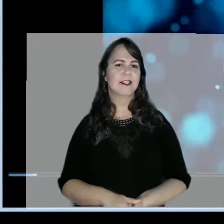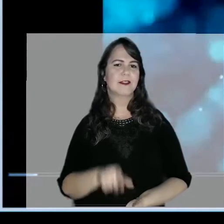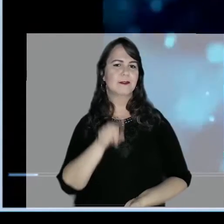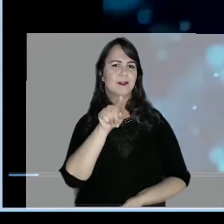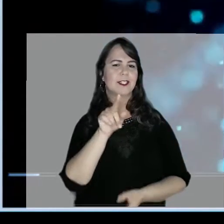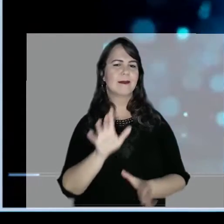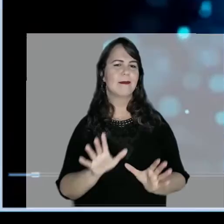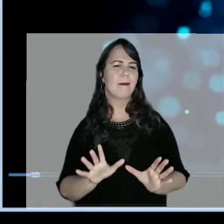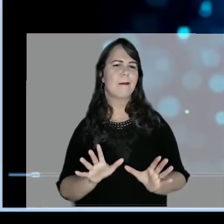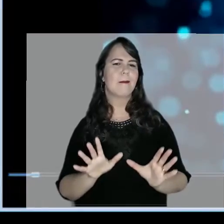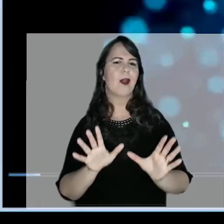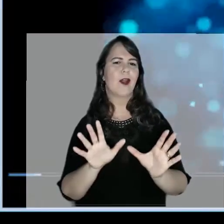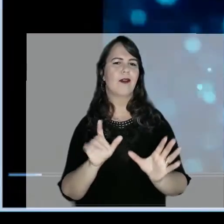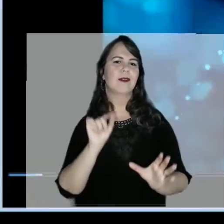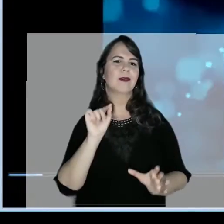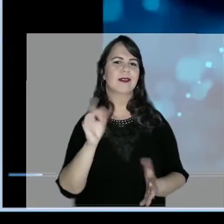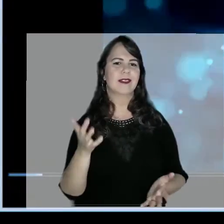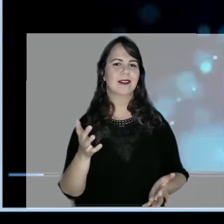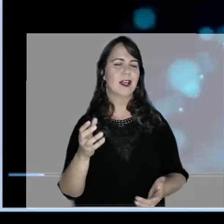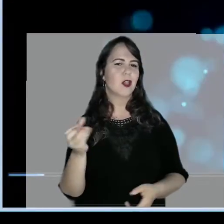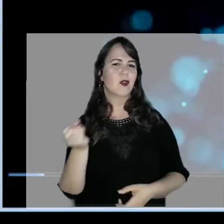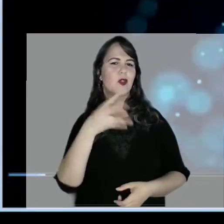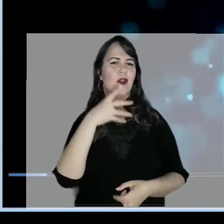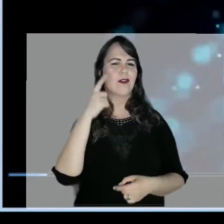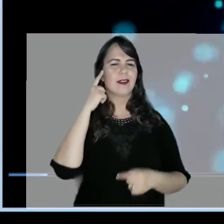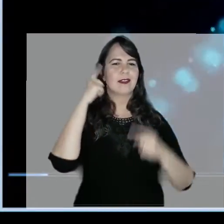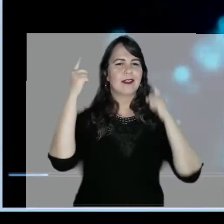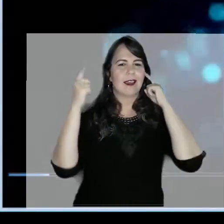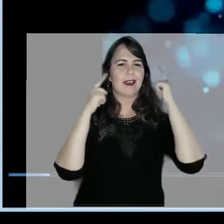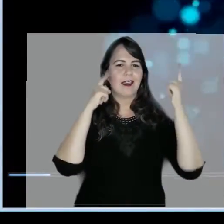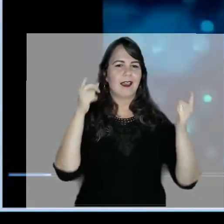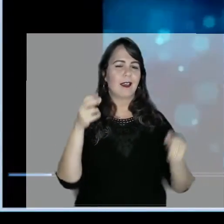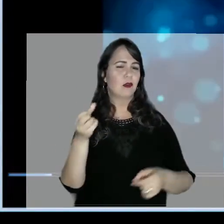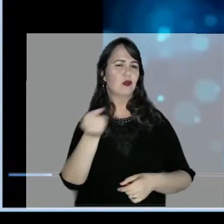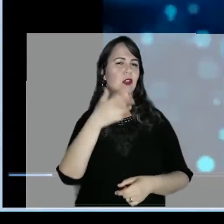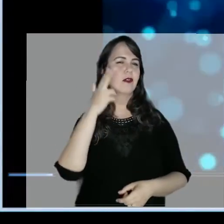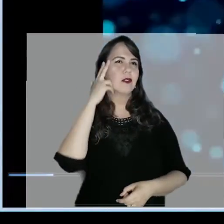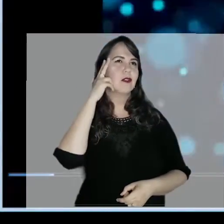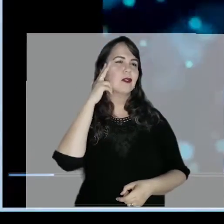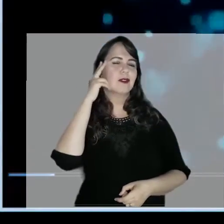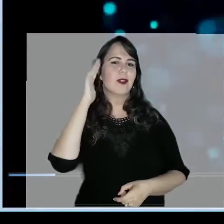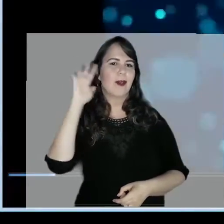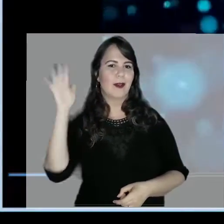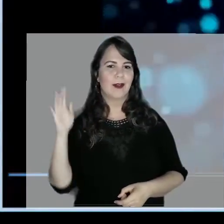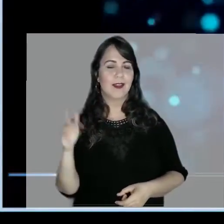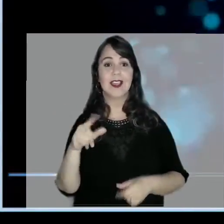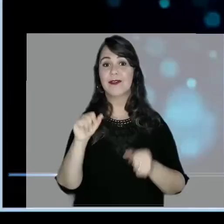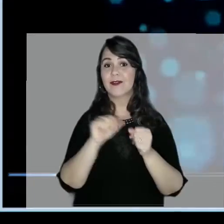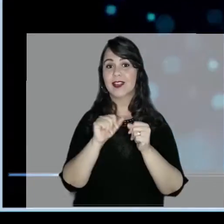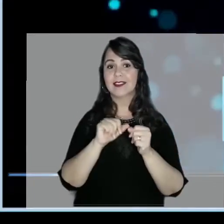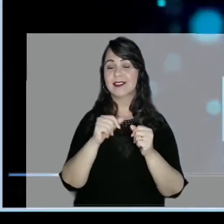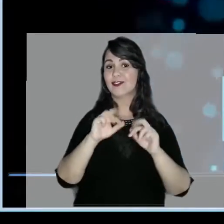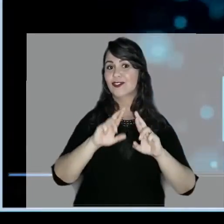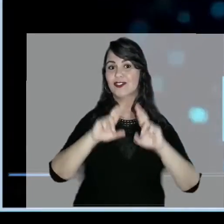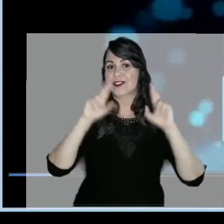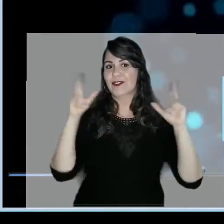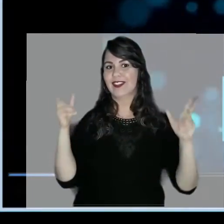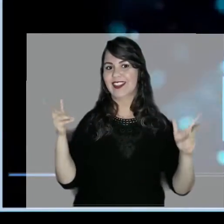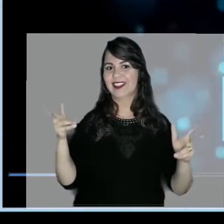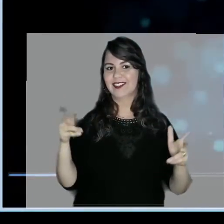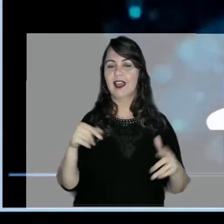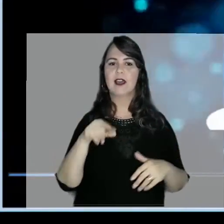O que te move? Uma nova ideia? Um novo sonho? Fazer algo